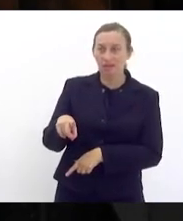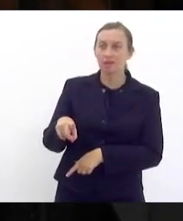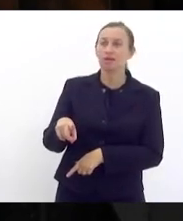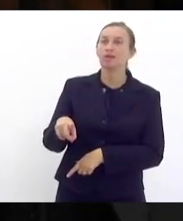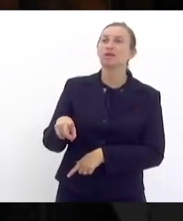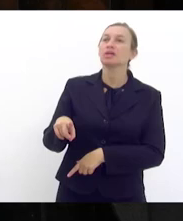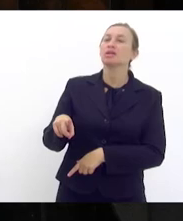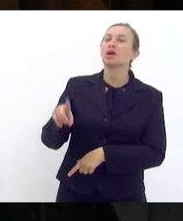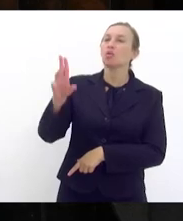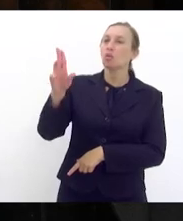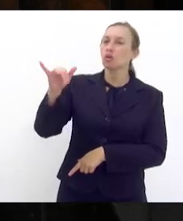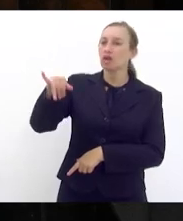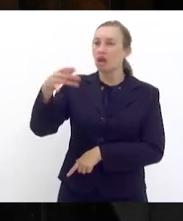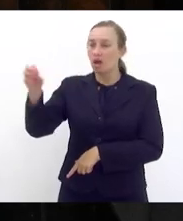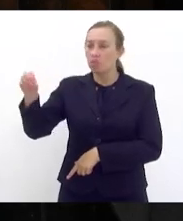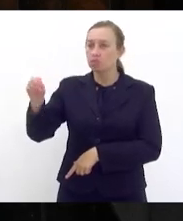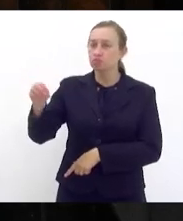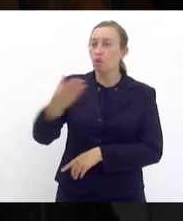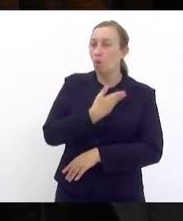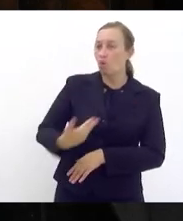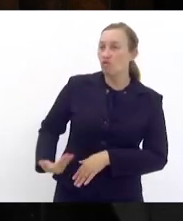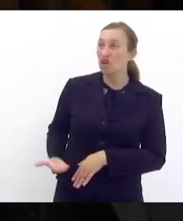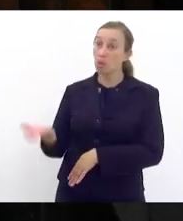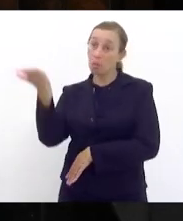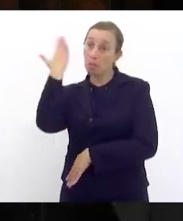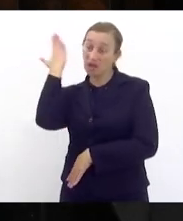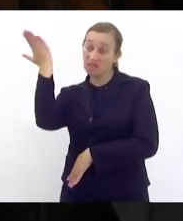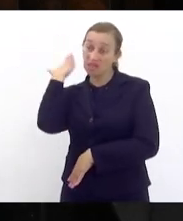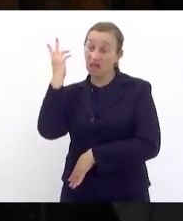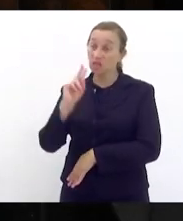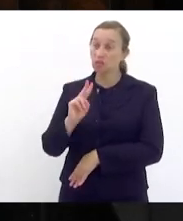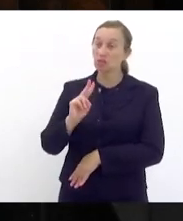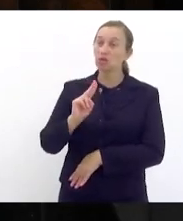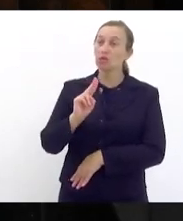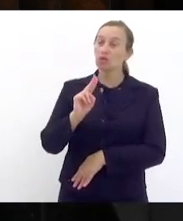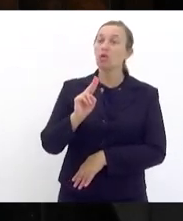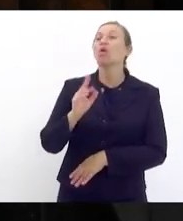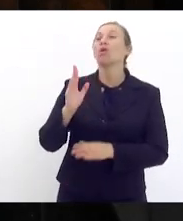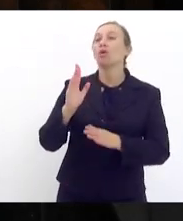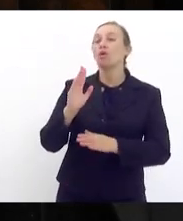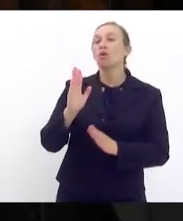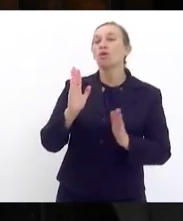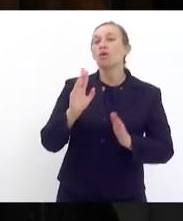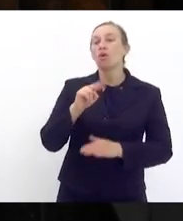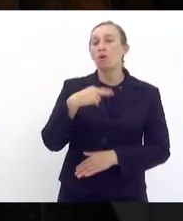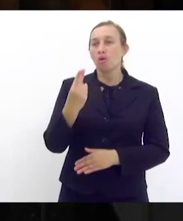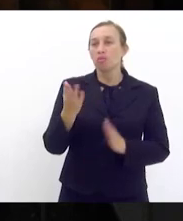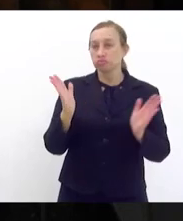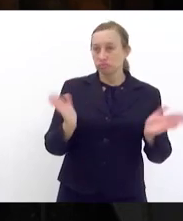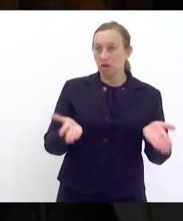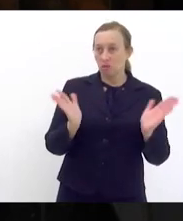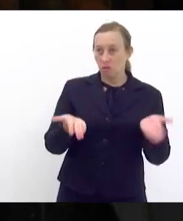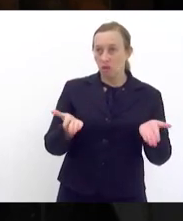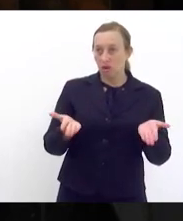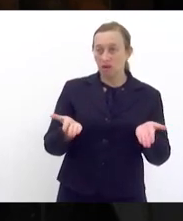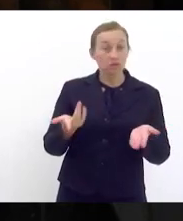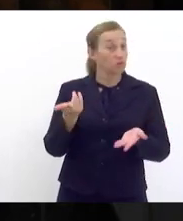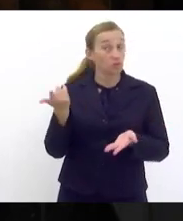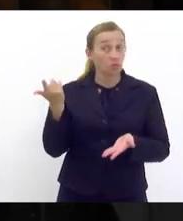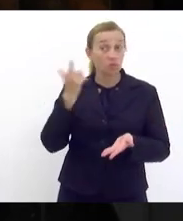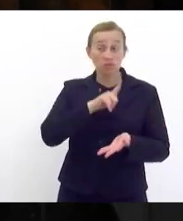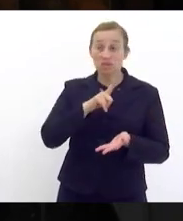quer seja no governo passado que iniciou isso, seja no governo atual que ainda não conseguiu mitigar